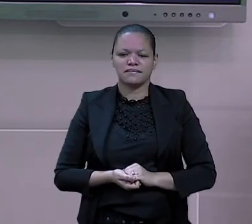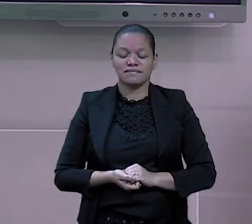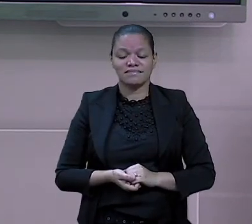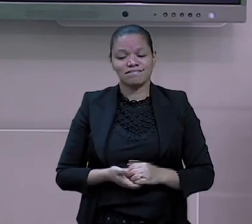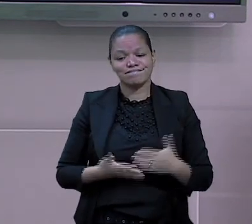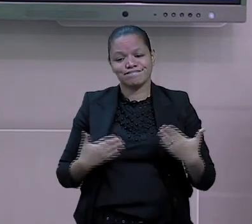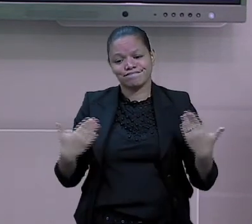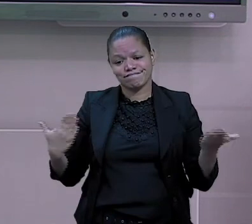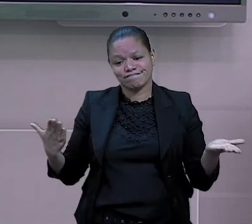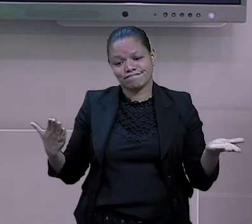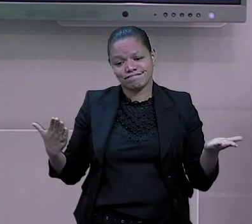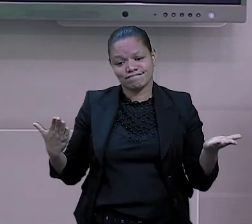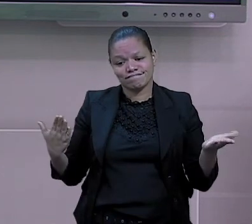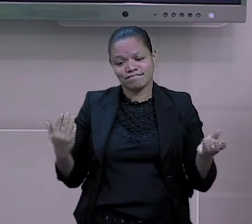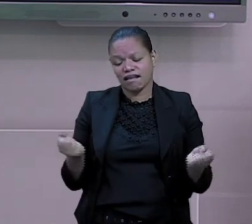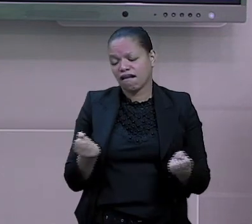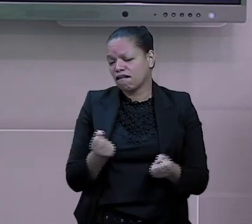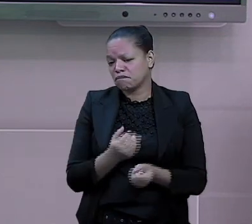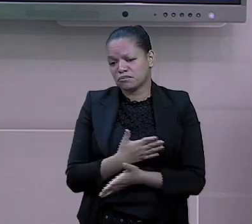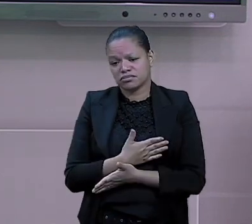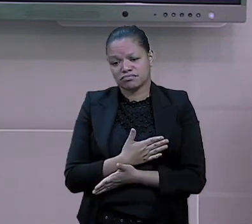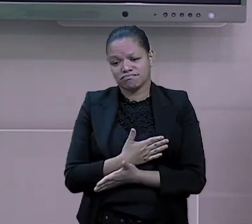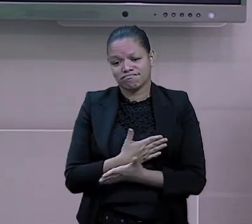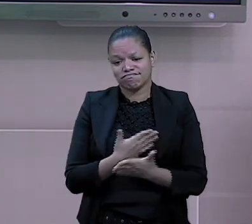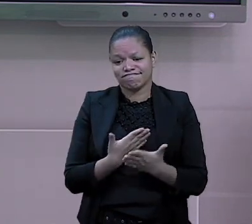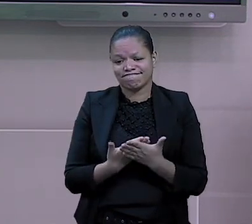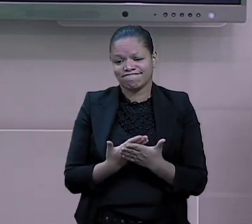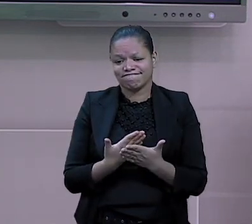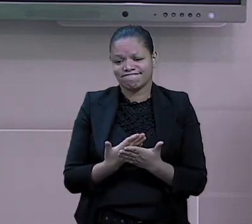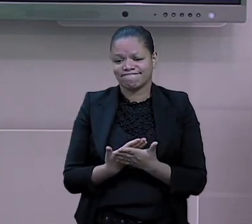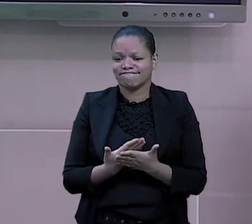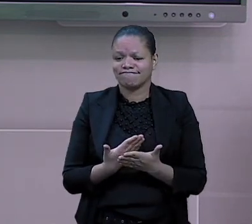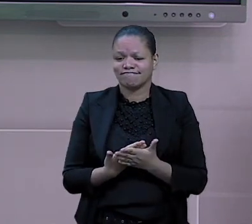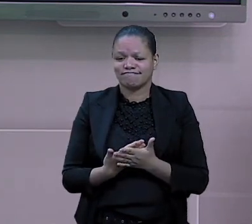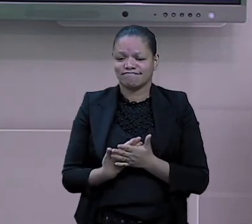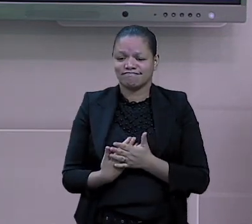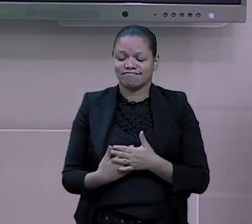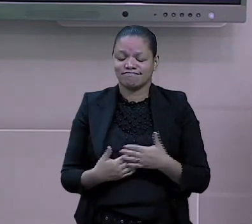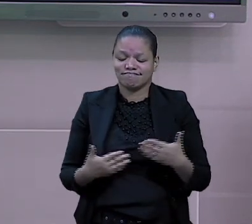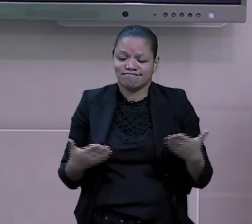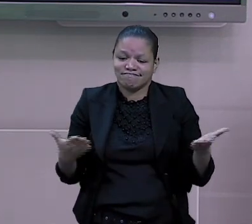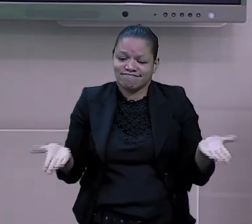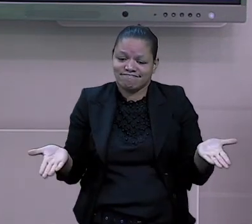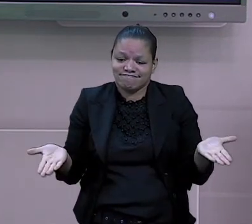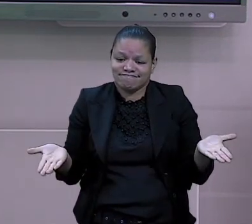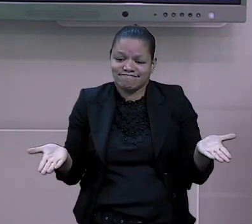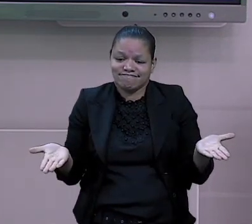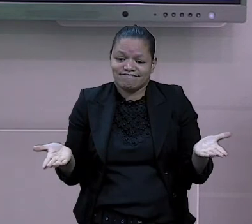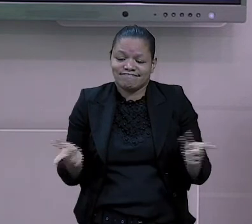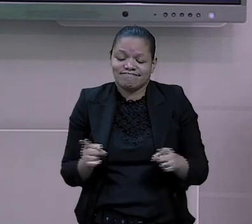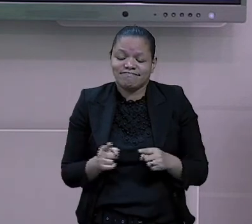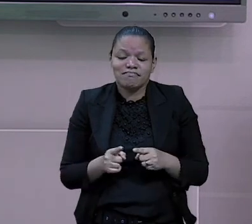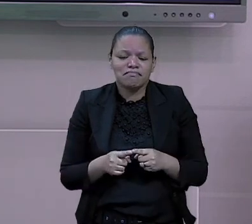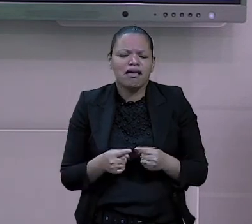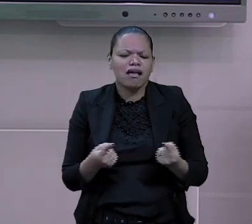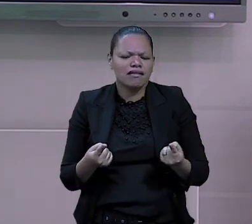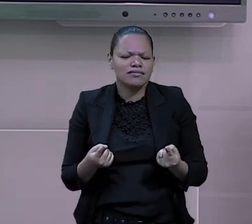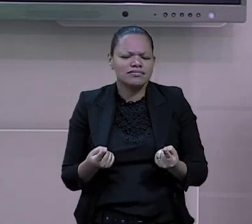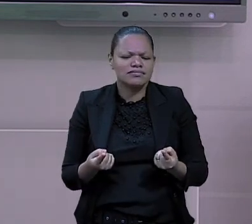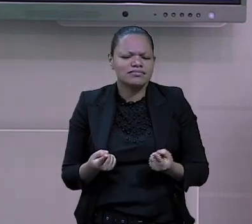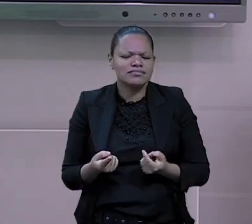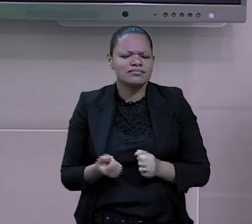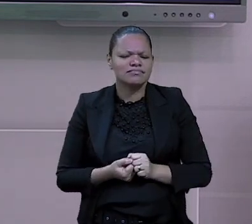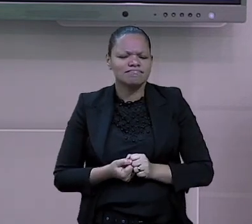Ah, acabou, gente. Infelizmente, a nossa aula chegou ao fim, mas eu espero que vocês tenham aí, ó,